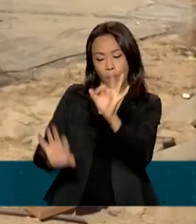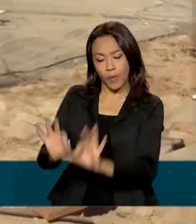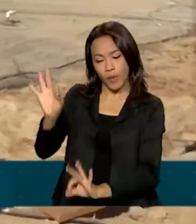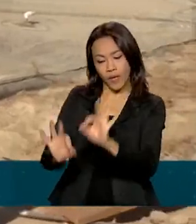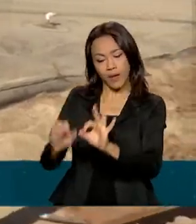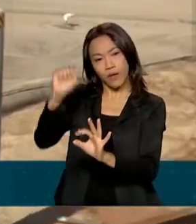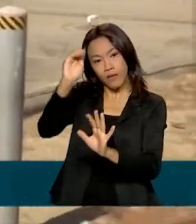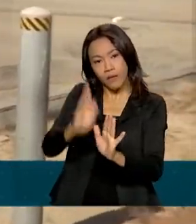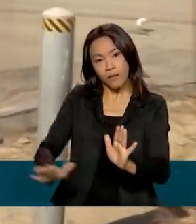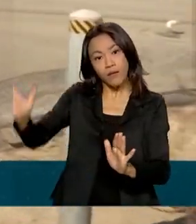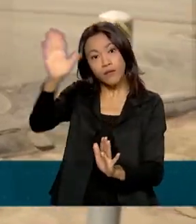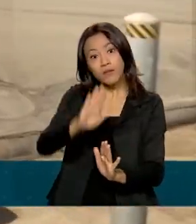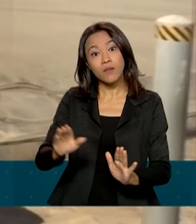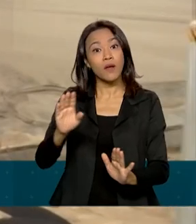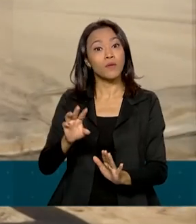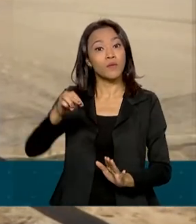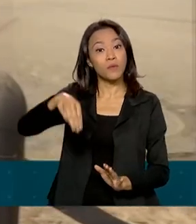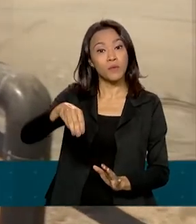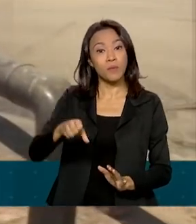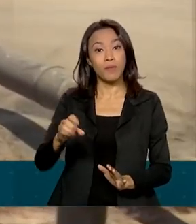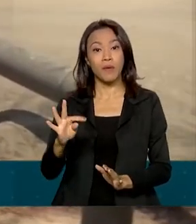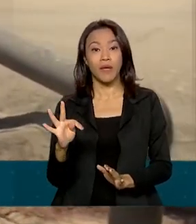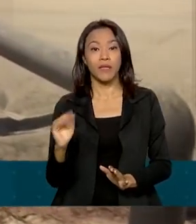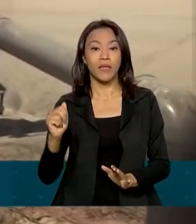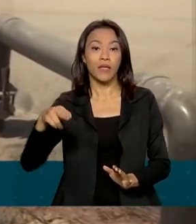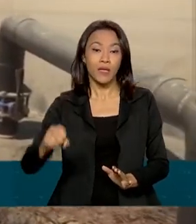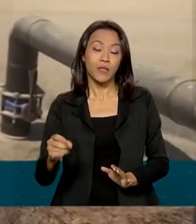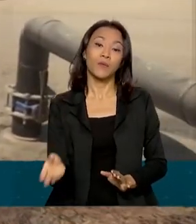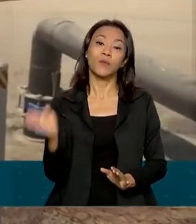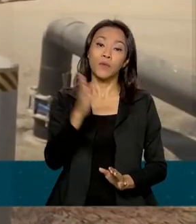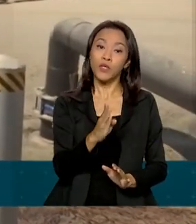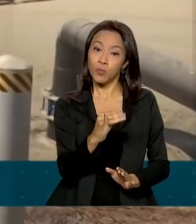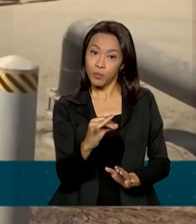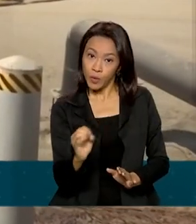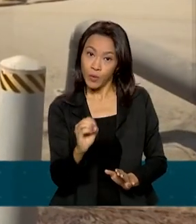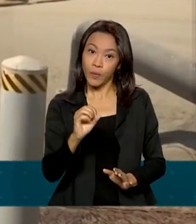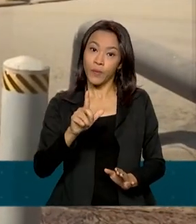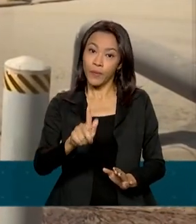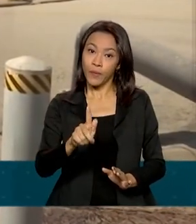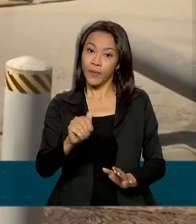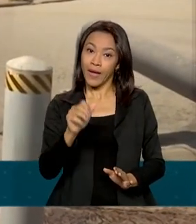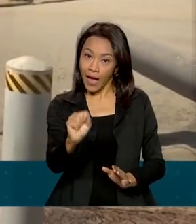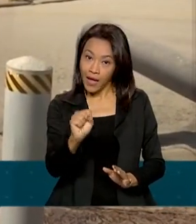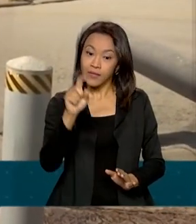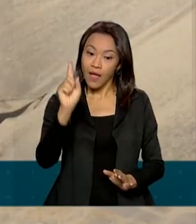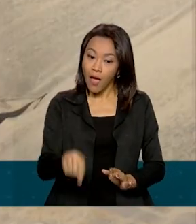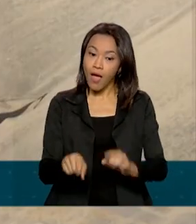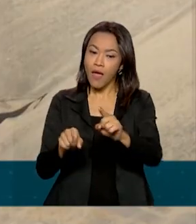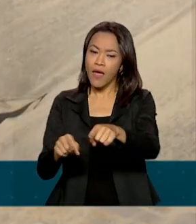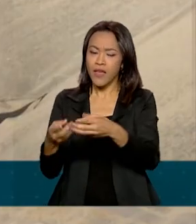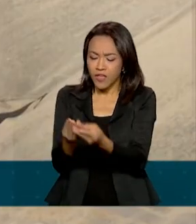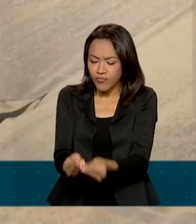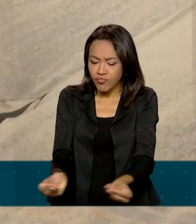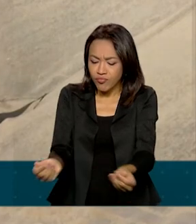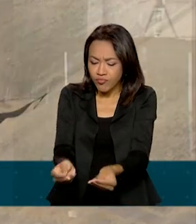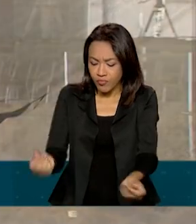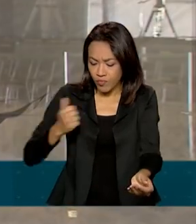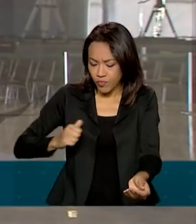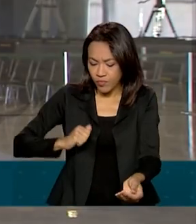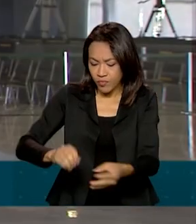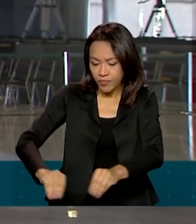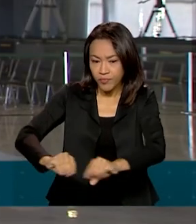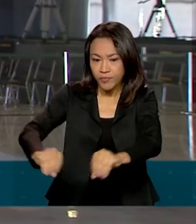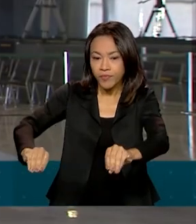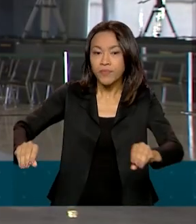Metano chamado Metano Zero. O biogás e o biometano são produzidos a partir da decomposição de matéria orgânica e podem ser